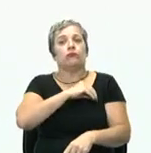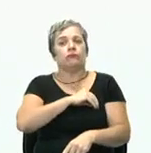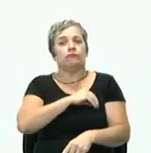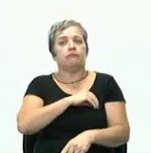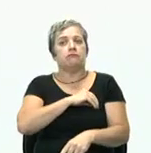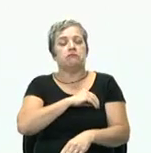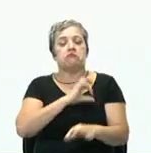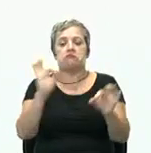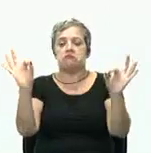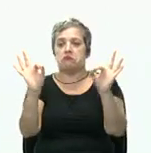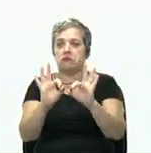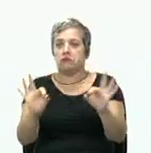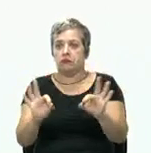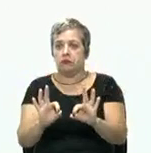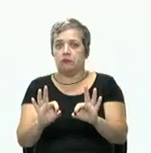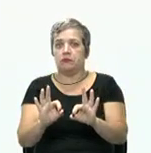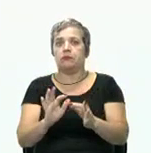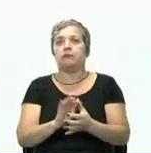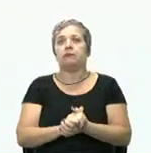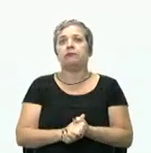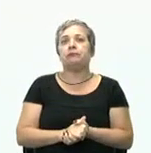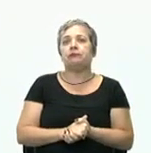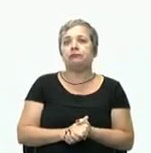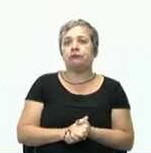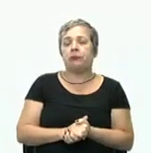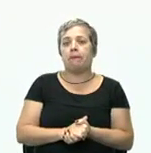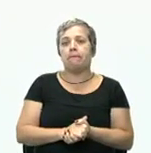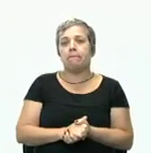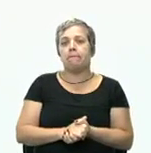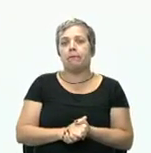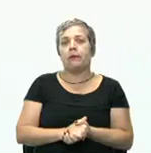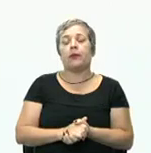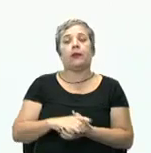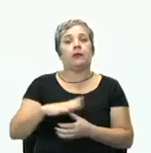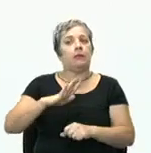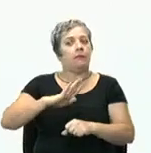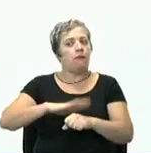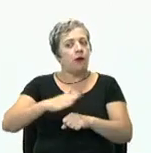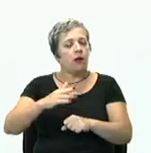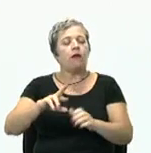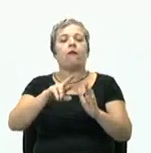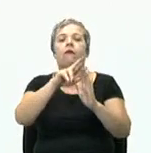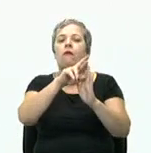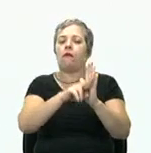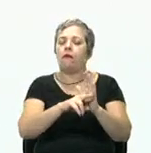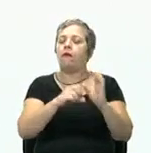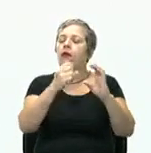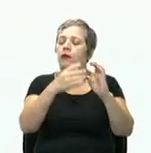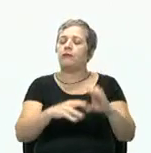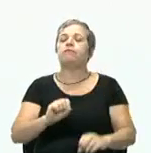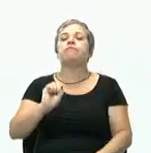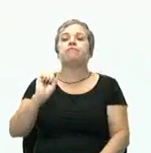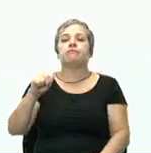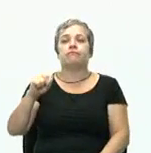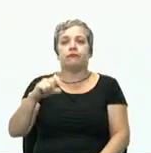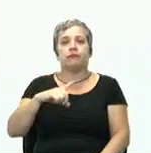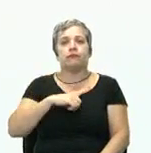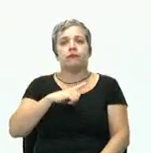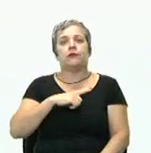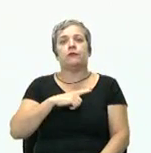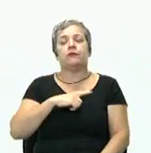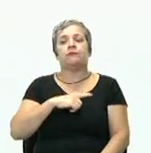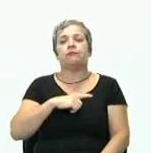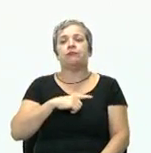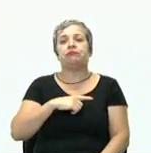definidos e divididos. Temos mais princípios ainda, professora? Exatamente. Nós temos